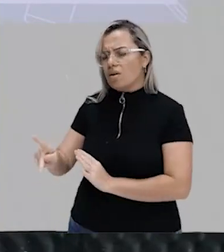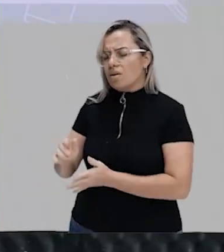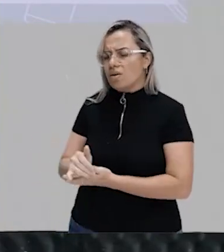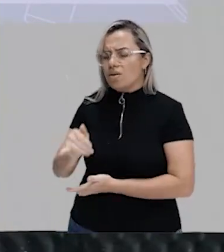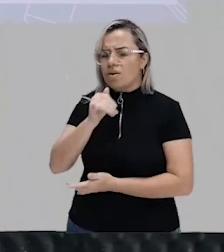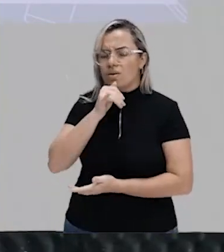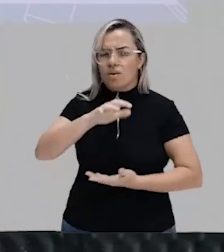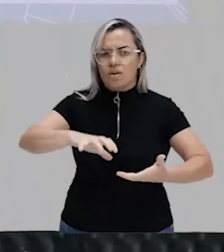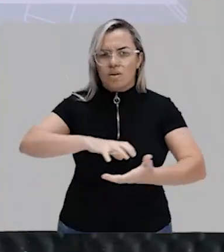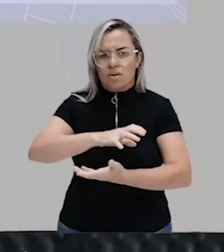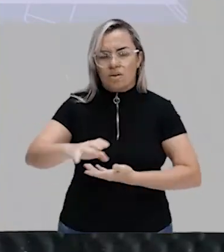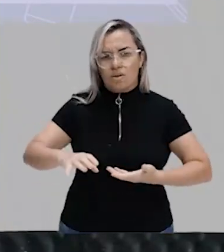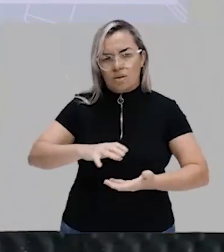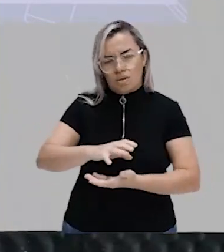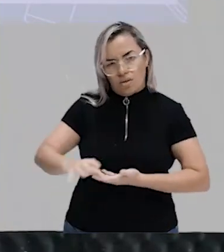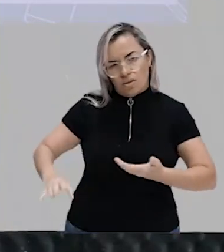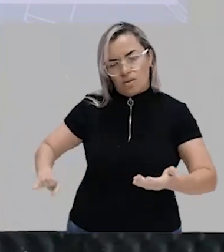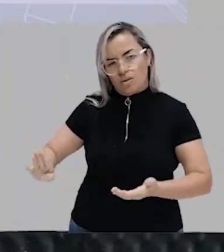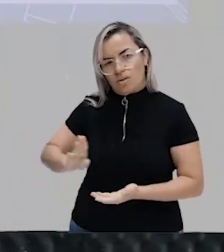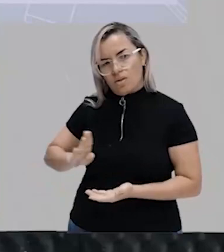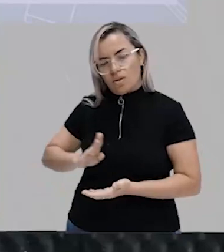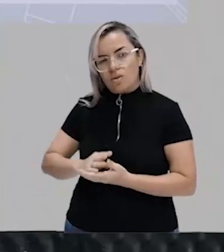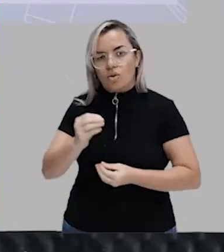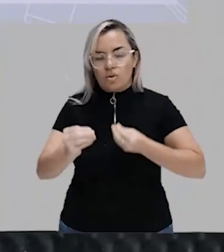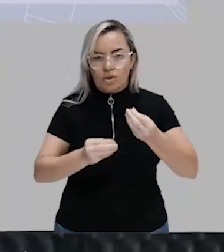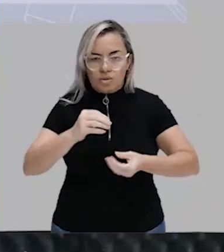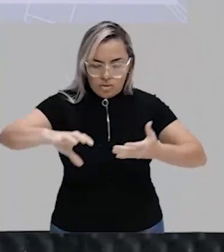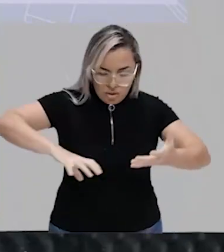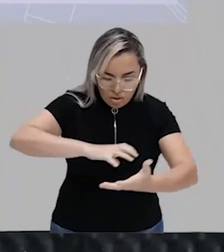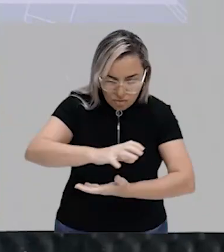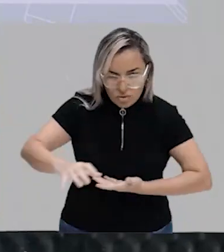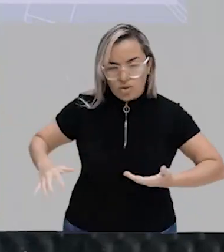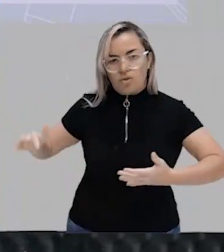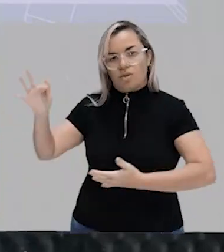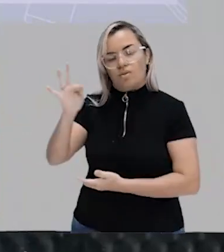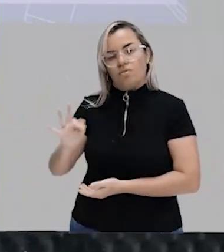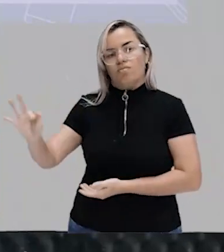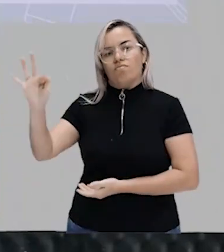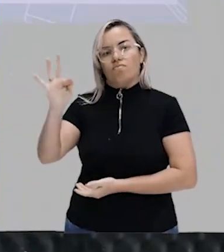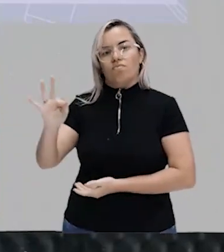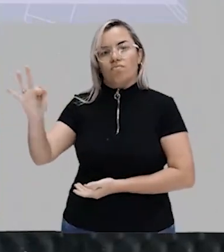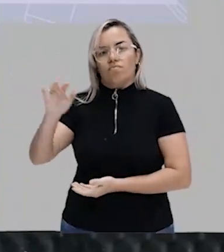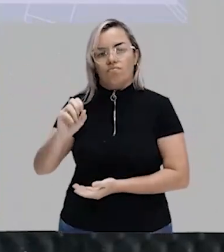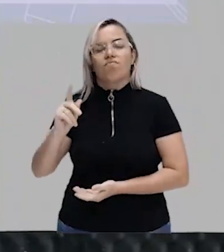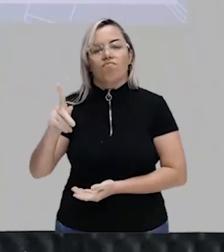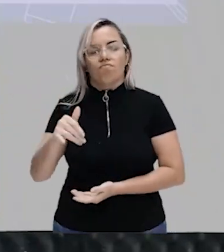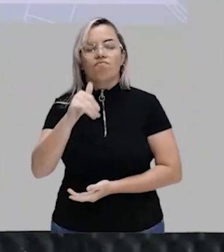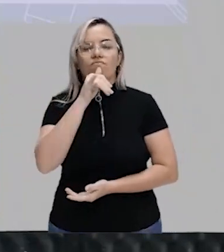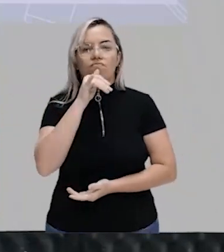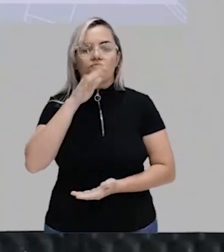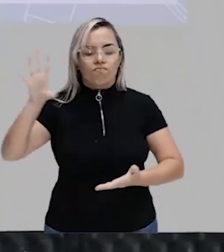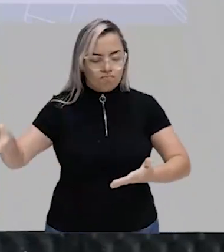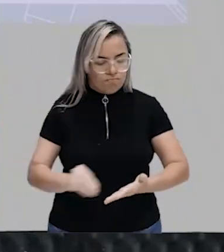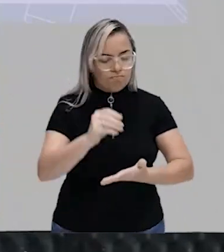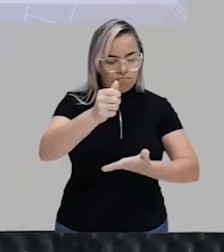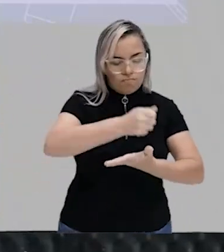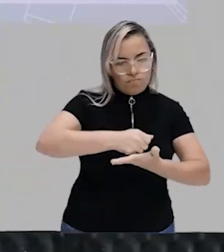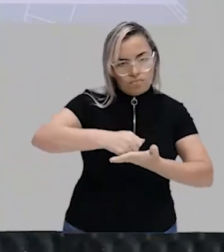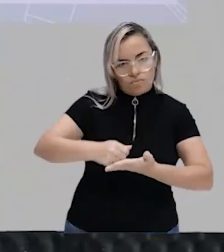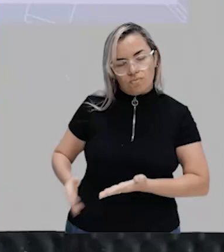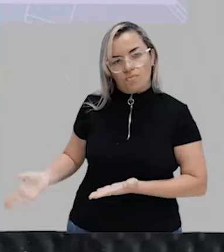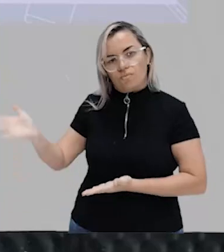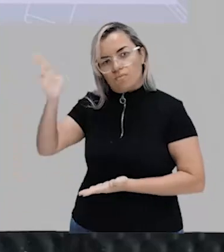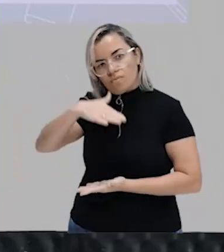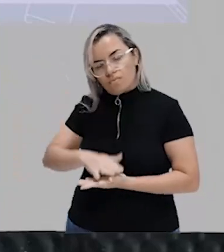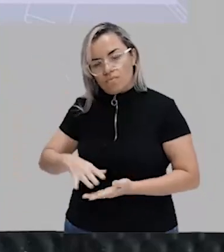burguesa para mim, para eu colocar no caderno. Digo, revolução francesa. É um exemplo de revolução burguesa, ok? Então anota aí e vamos para a